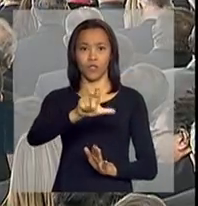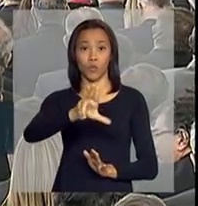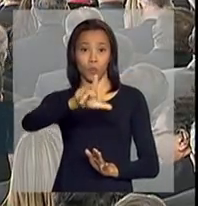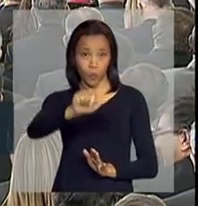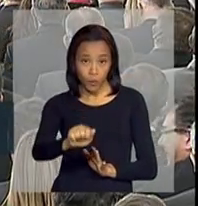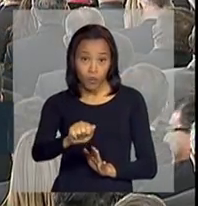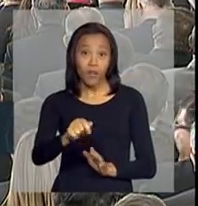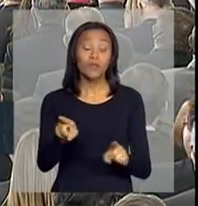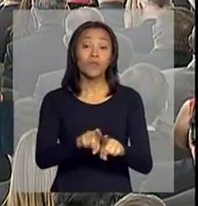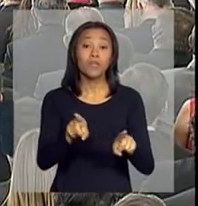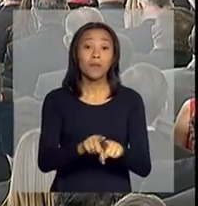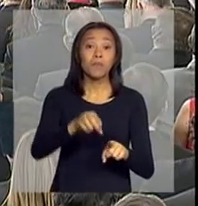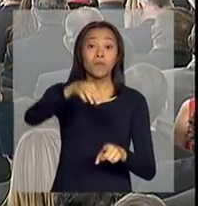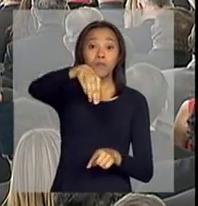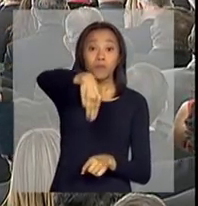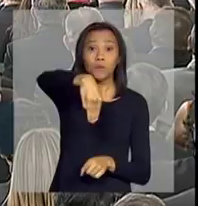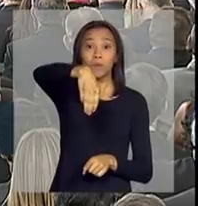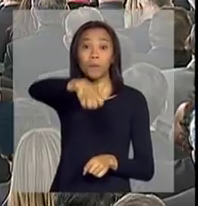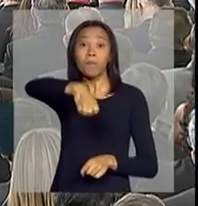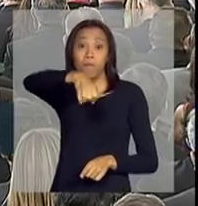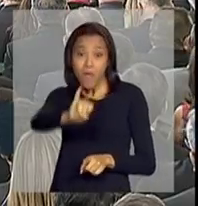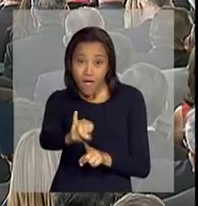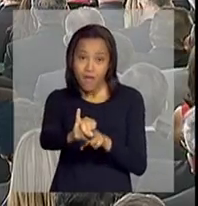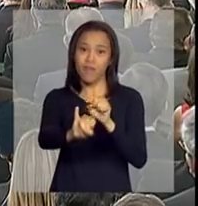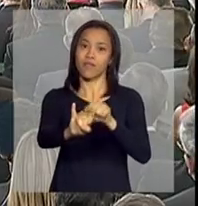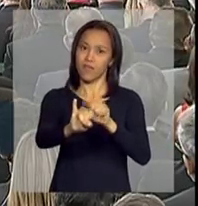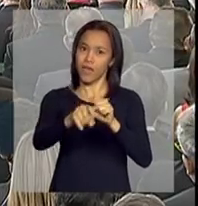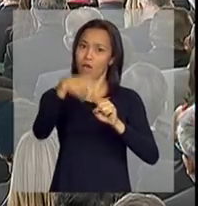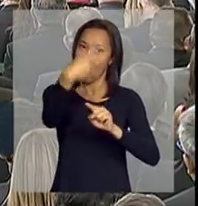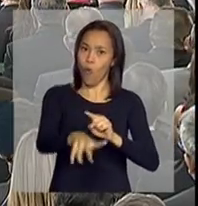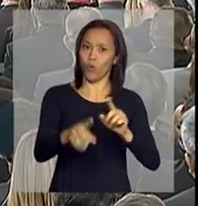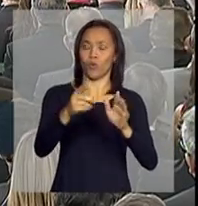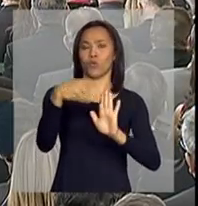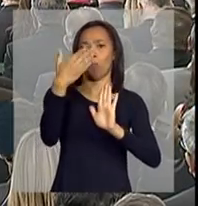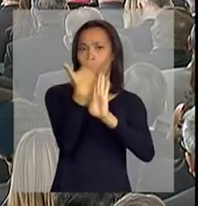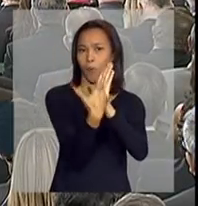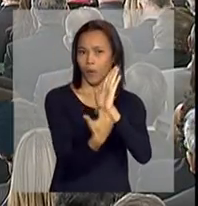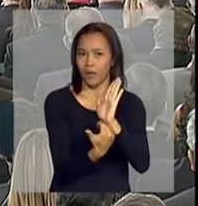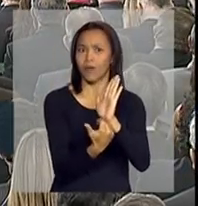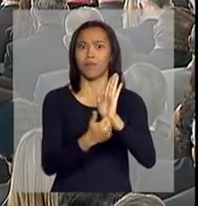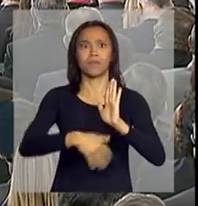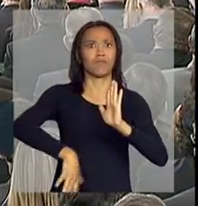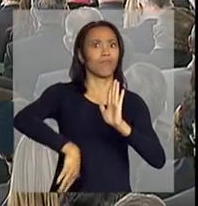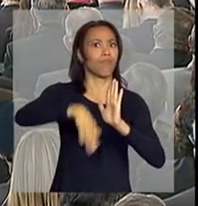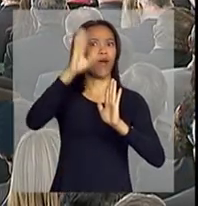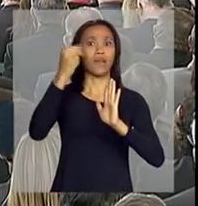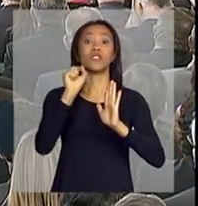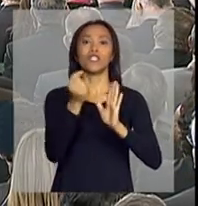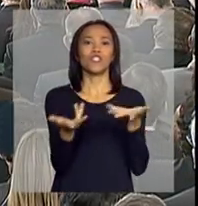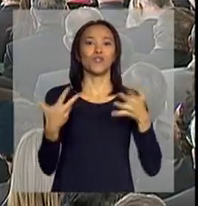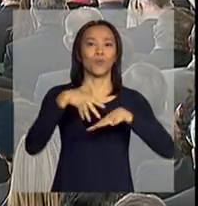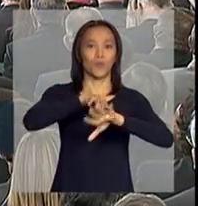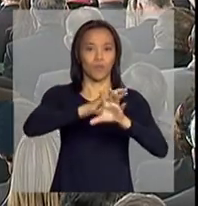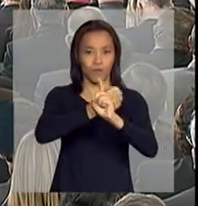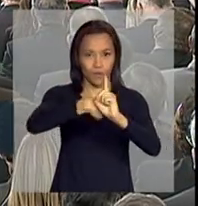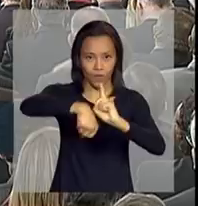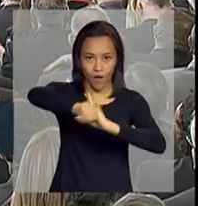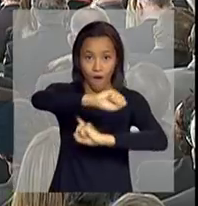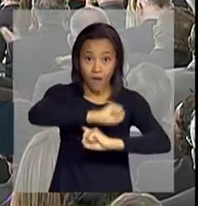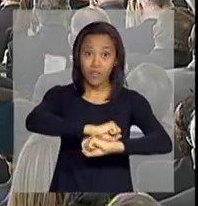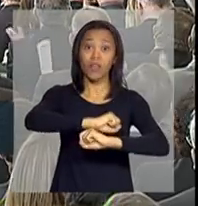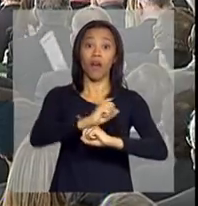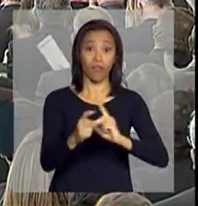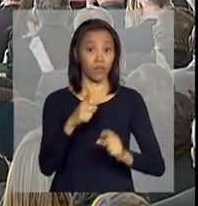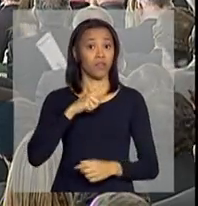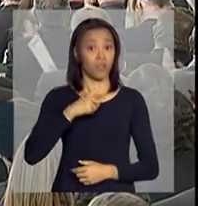do MEI, do Microempreendedor Individual, que é um dos grandes programas de inclusão social que existe